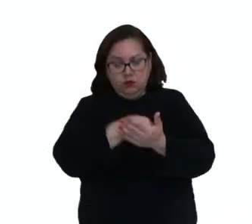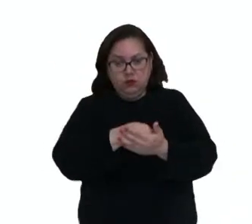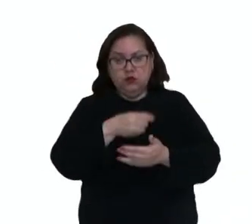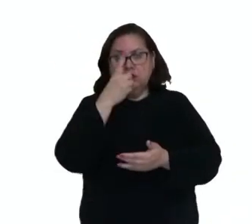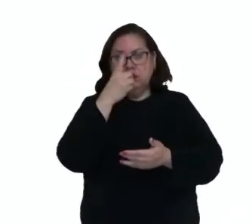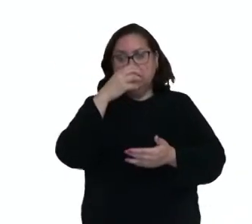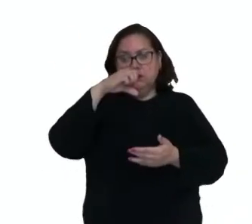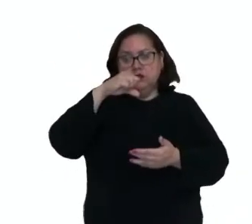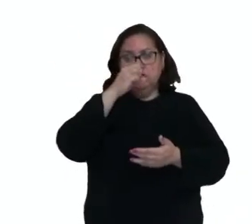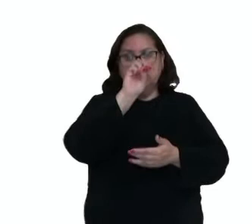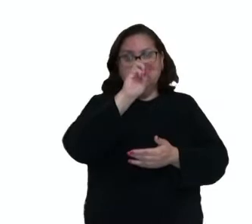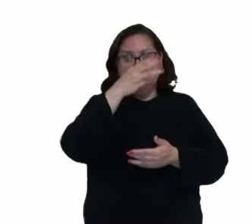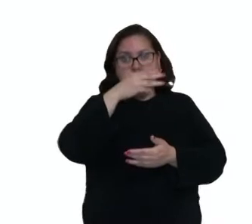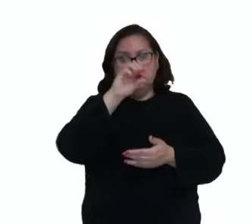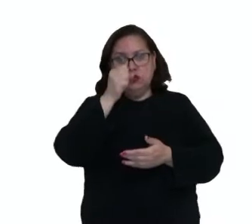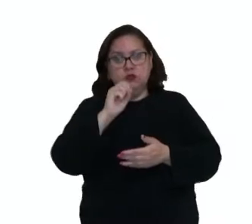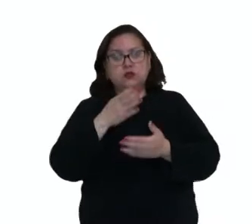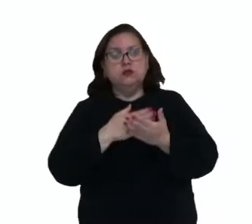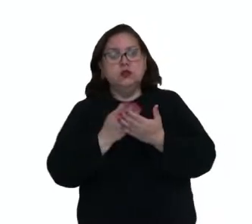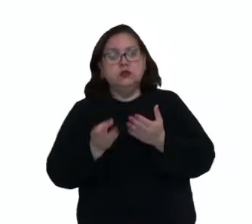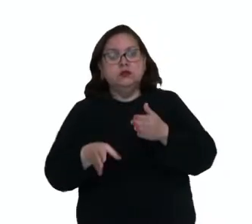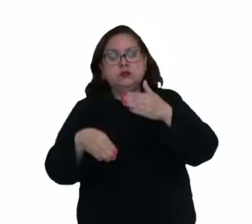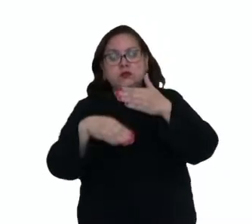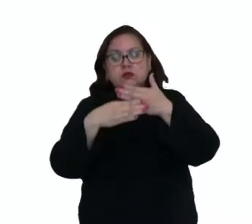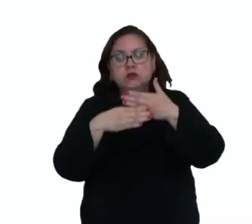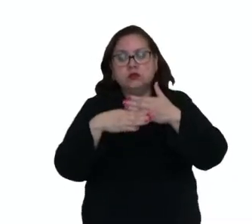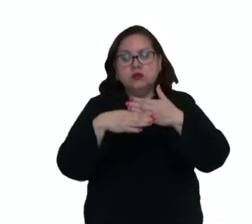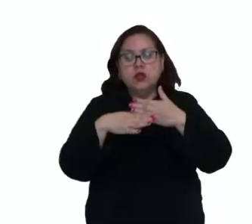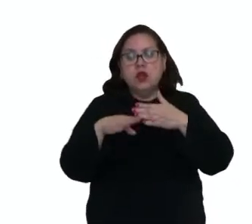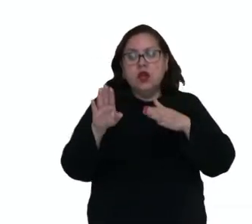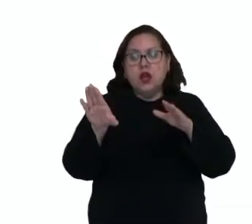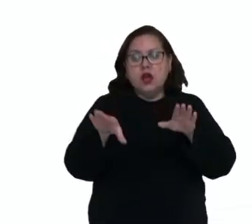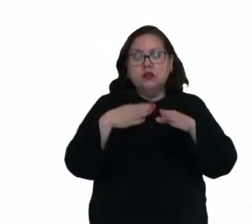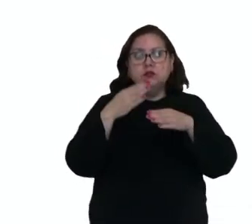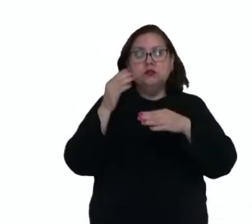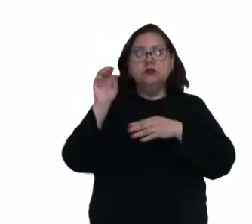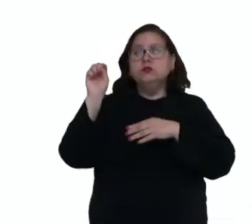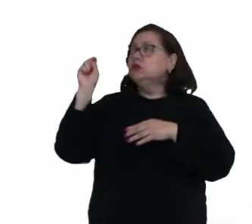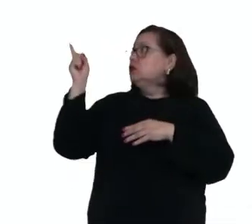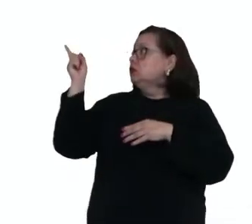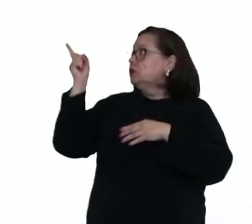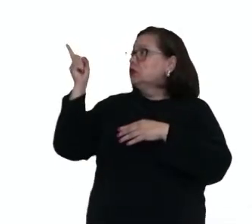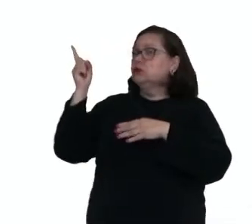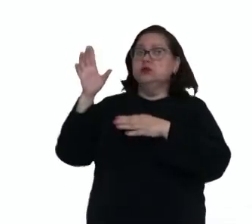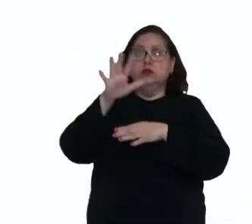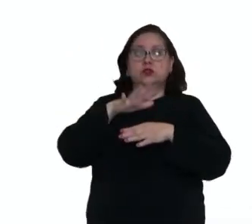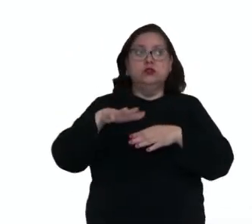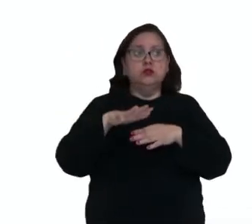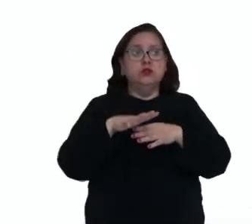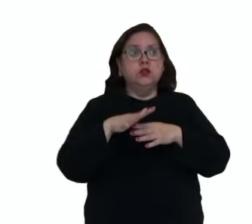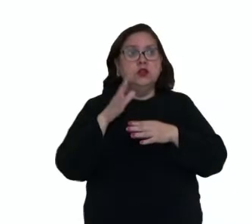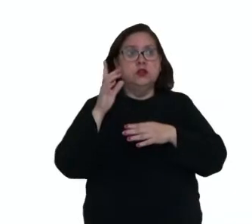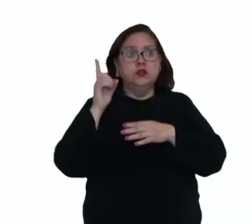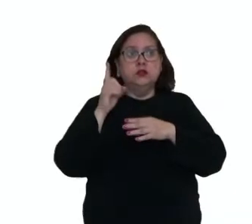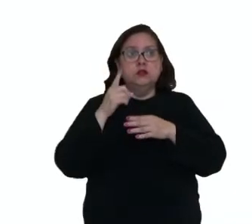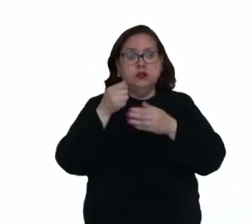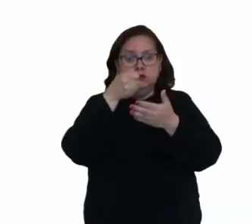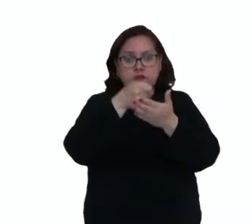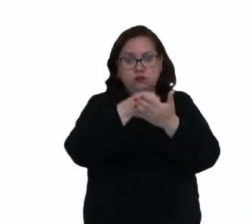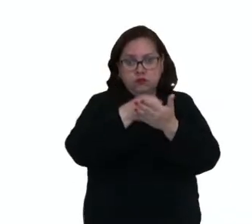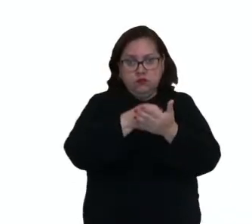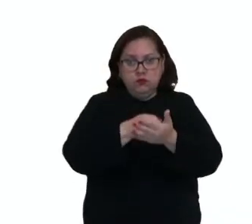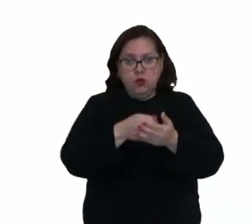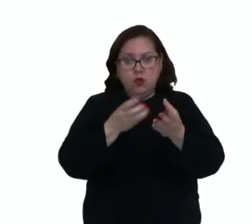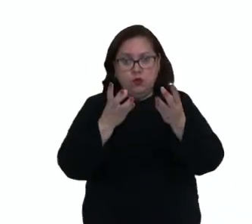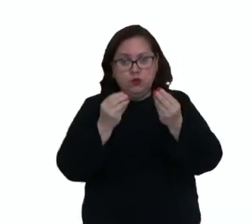em 1938, ele vai anexar territórios da Áustria, dos Sudetos, né, que é uma região da Tcheca-Losvá, que é habitada